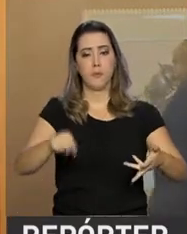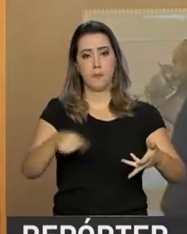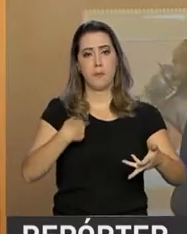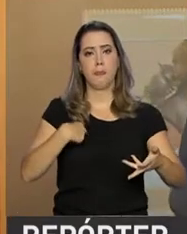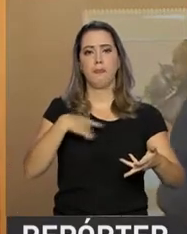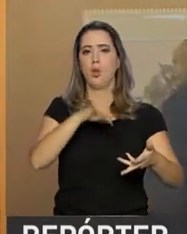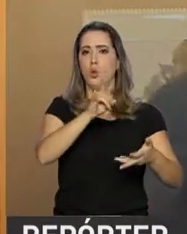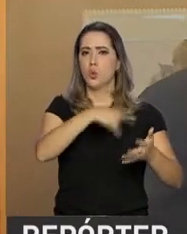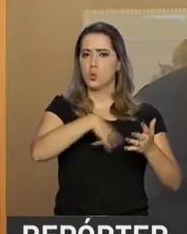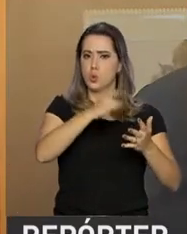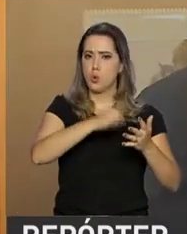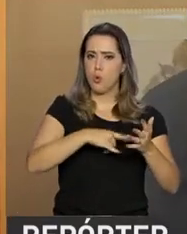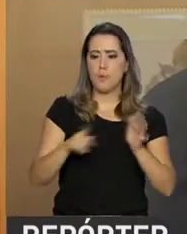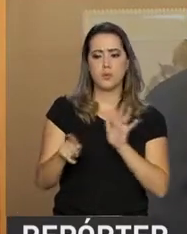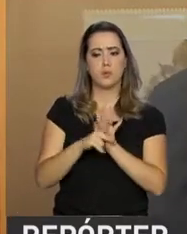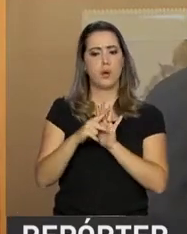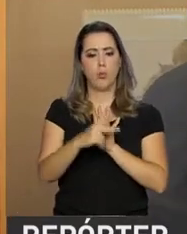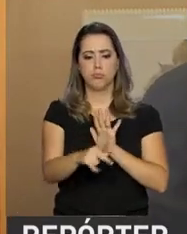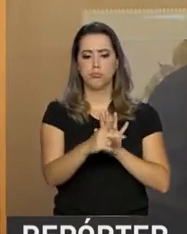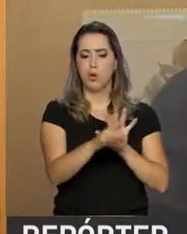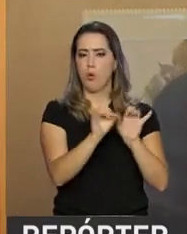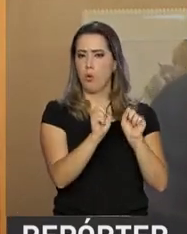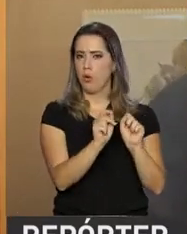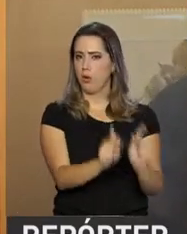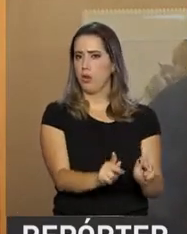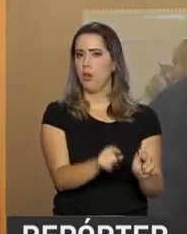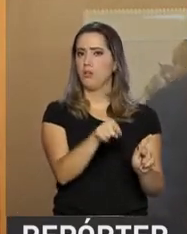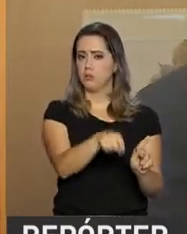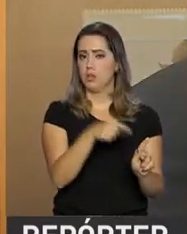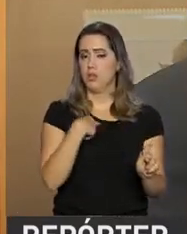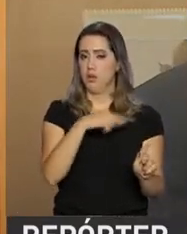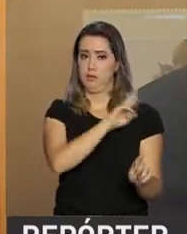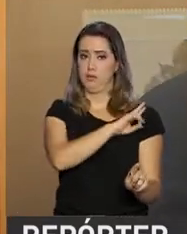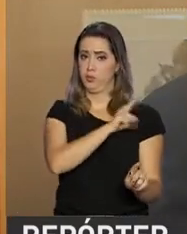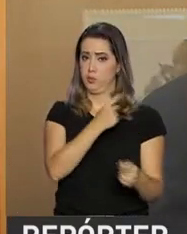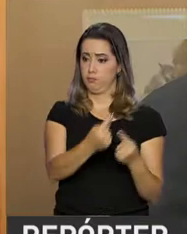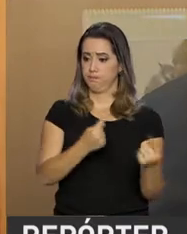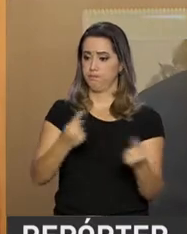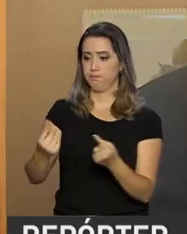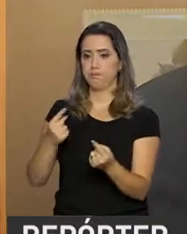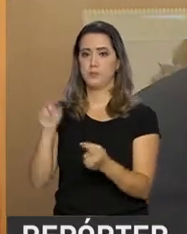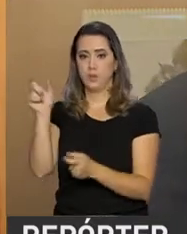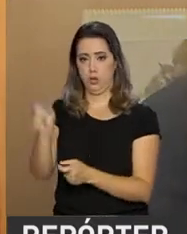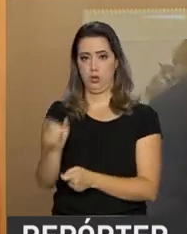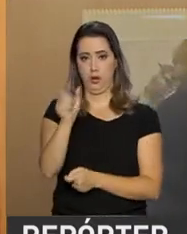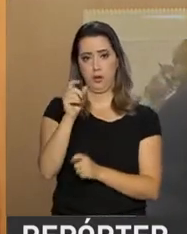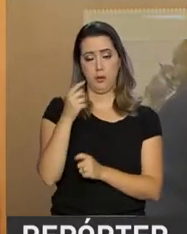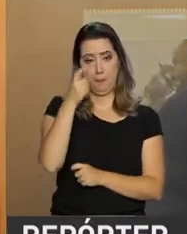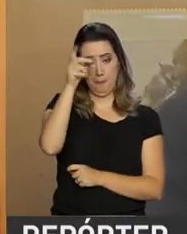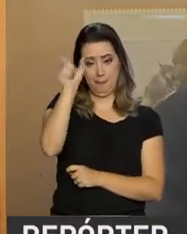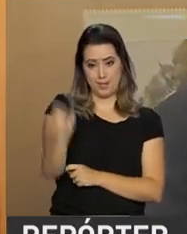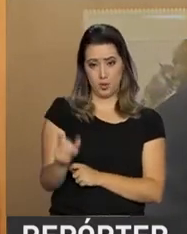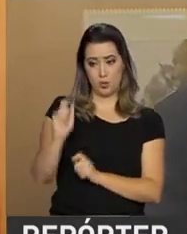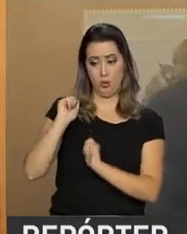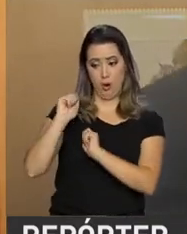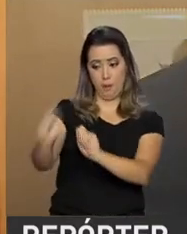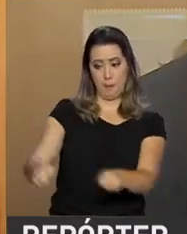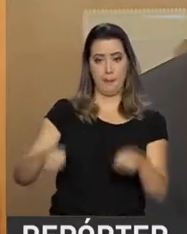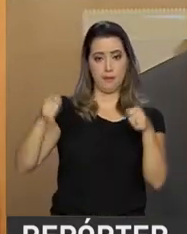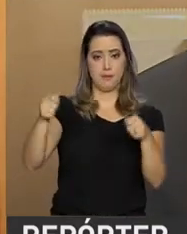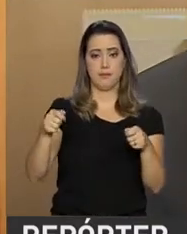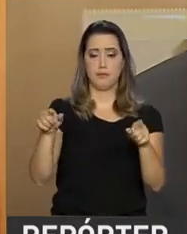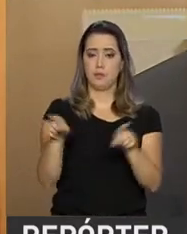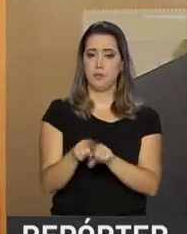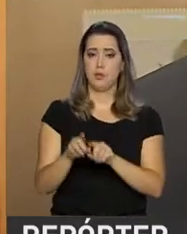ou seja, eles fizeram a parte deles, estão ok no que condiz a responsabilidade desse pescador, que com essa portaria e mais